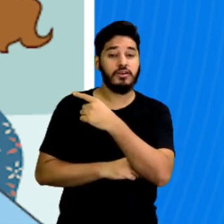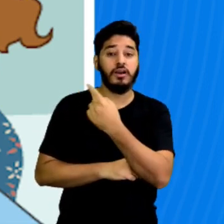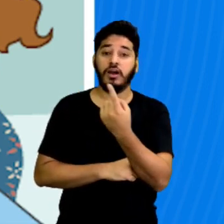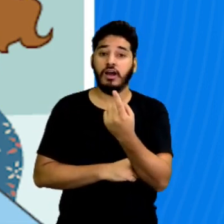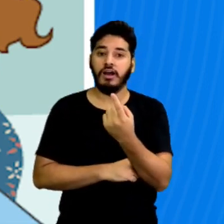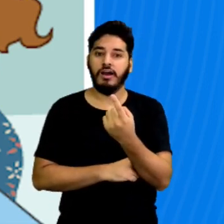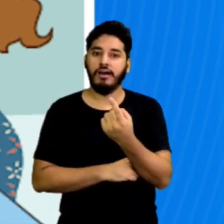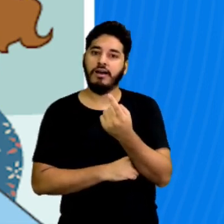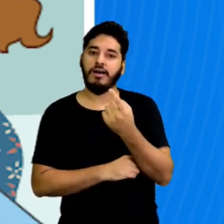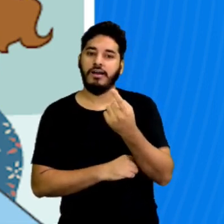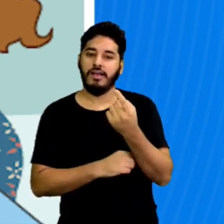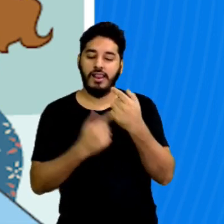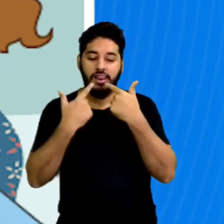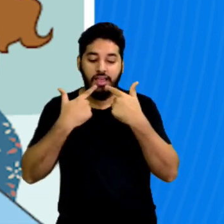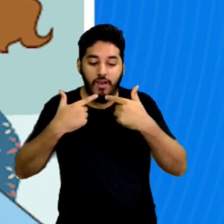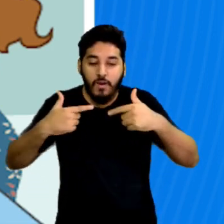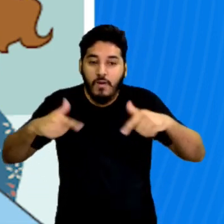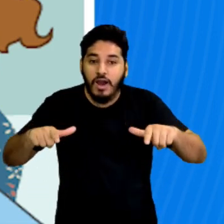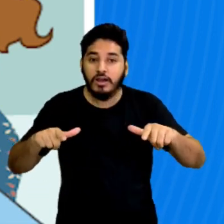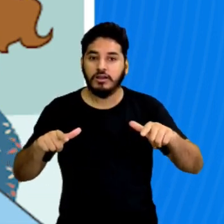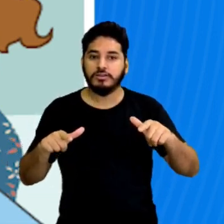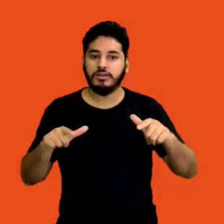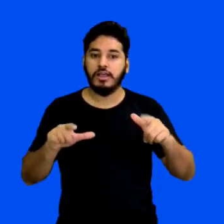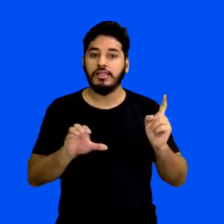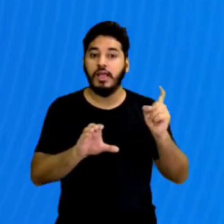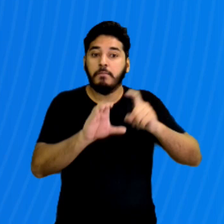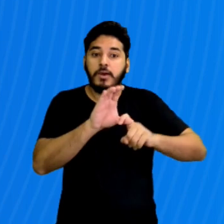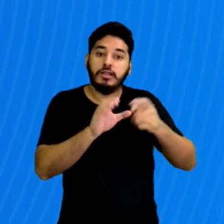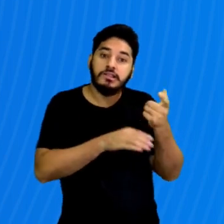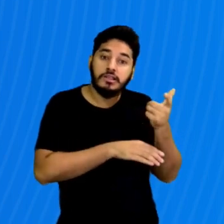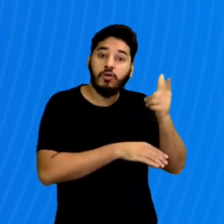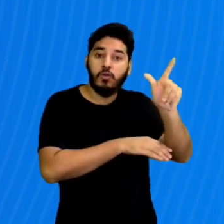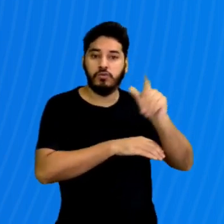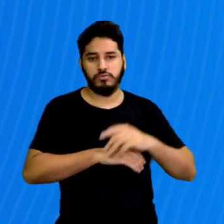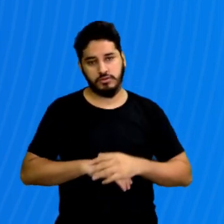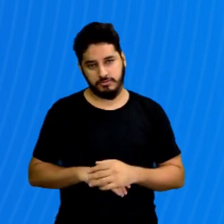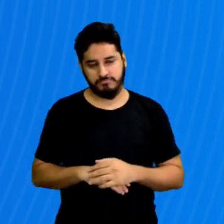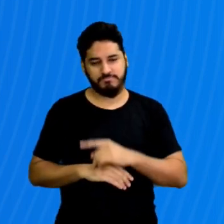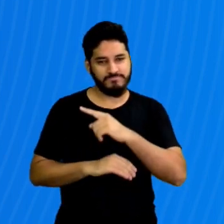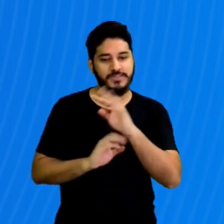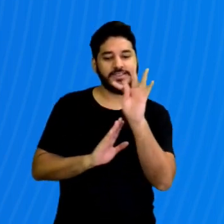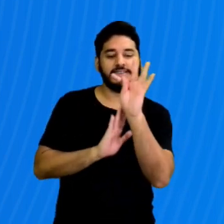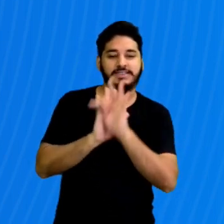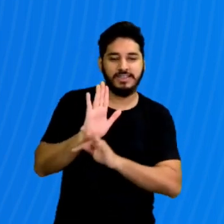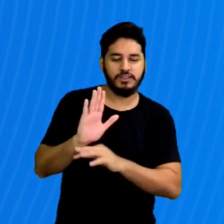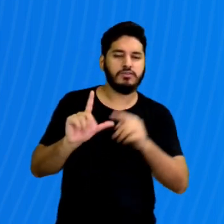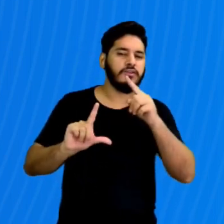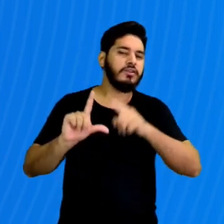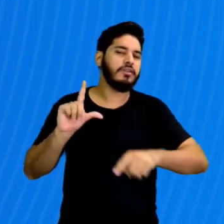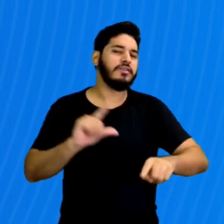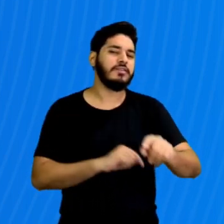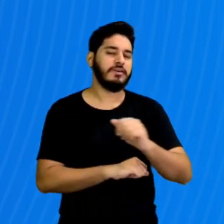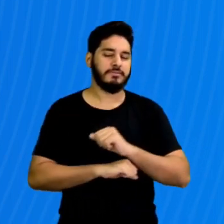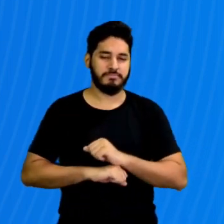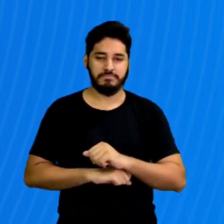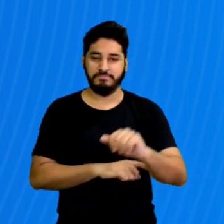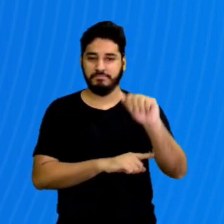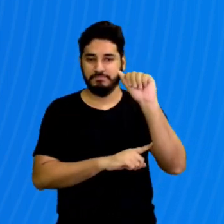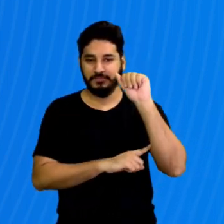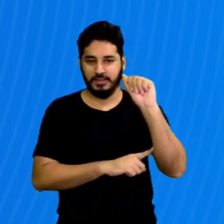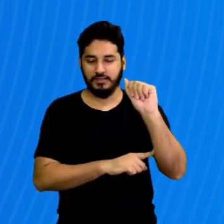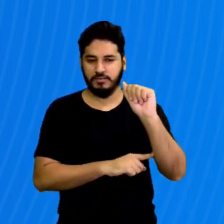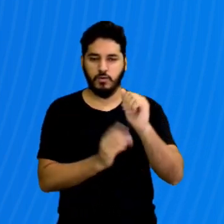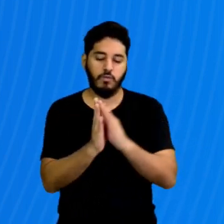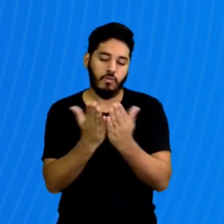outra para se responder o que se pede? Esse texto é... Letra A, um cardápio.